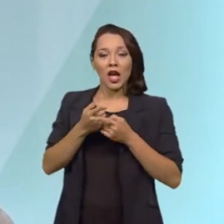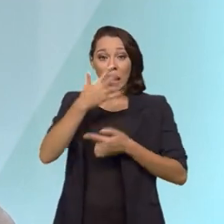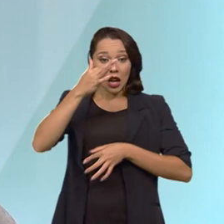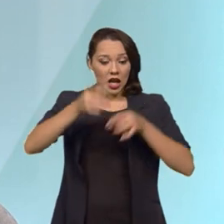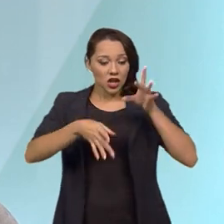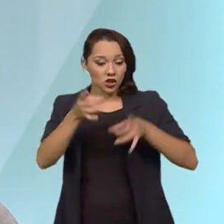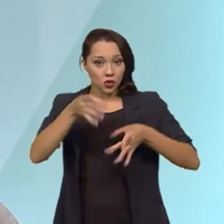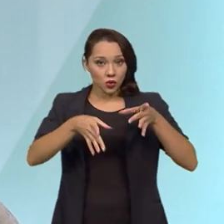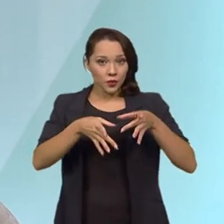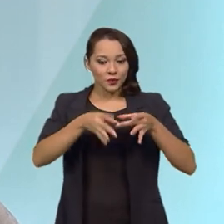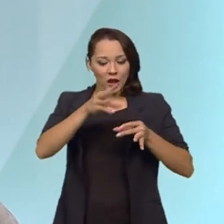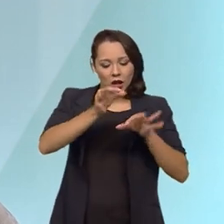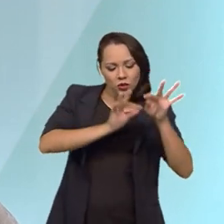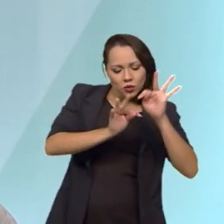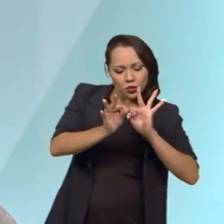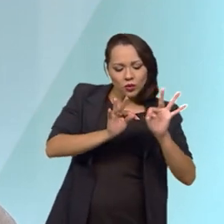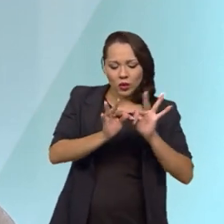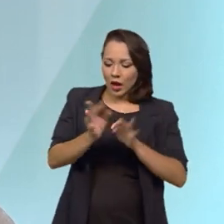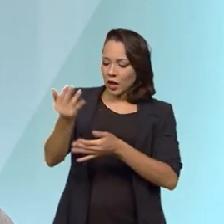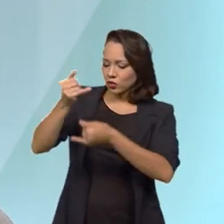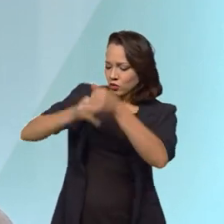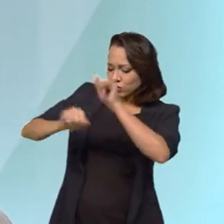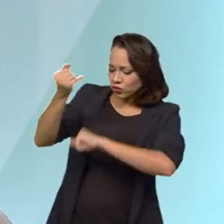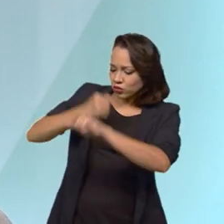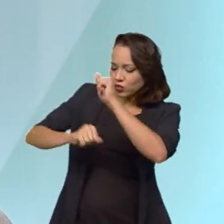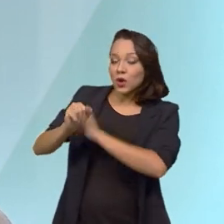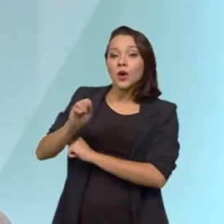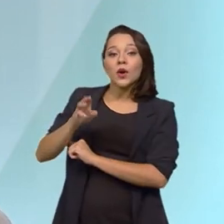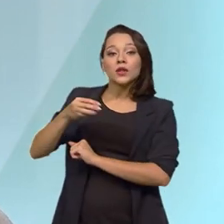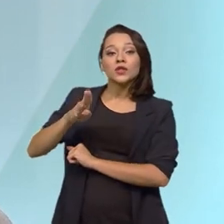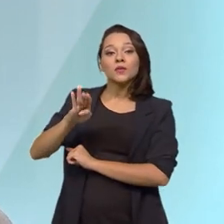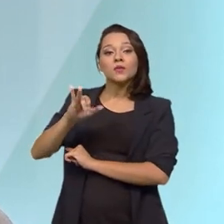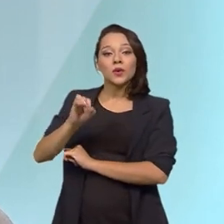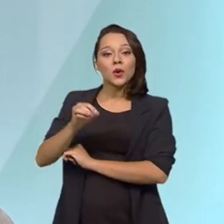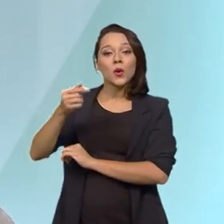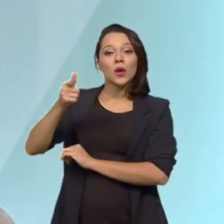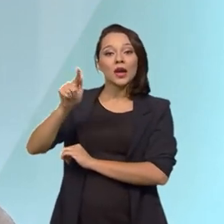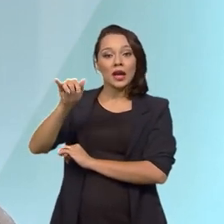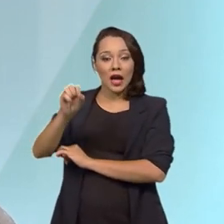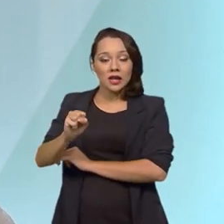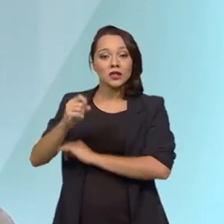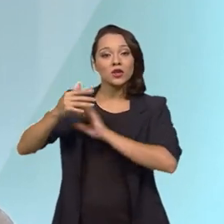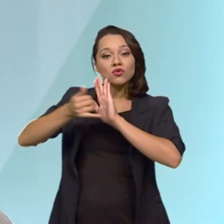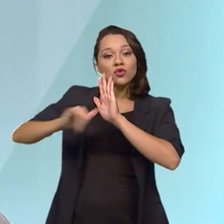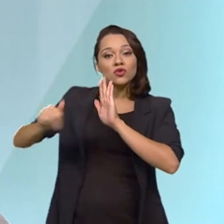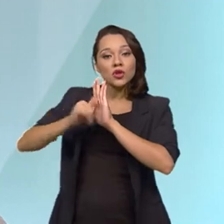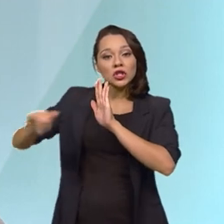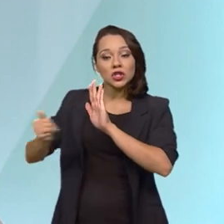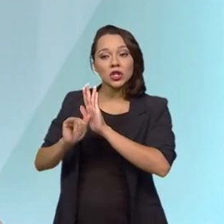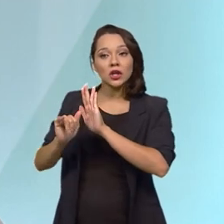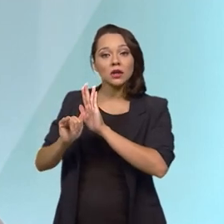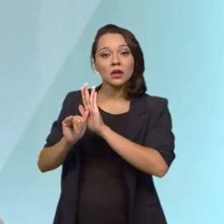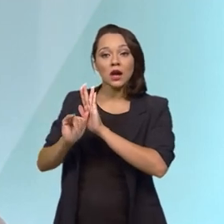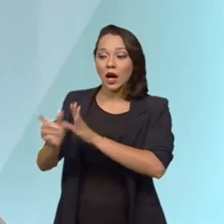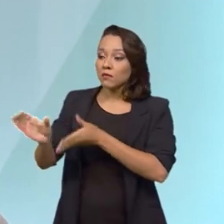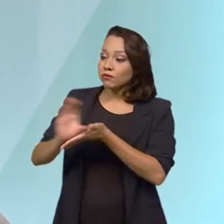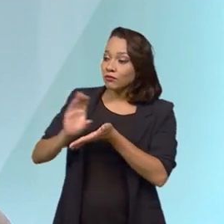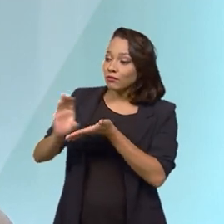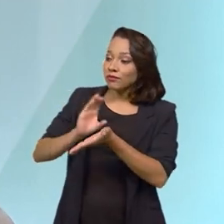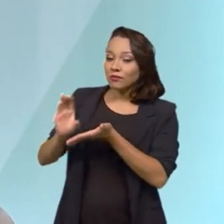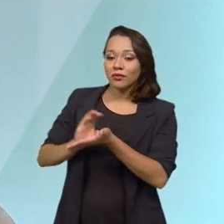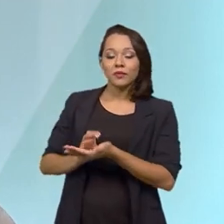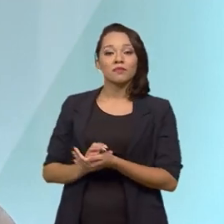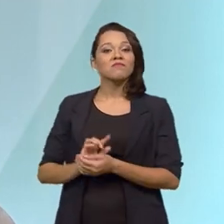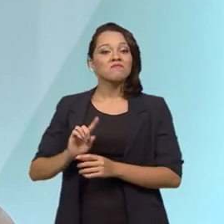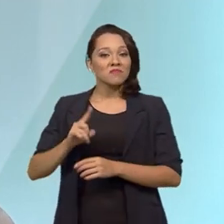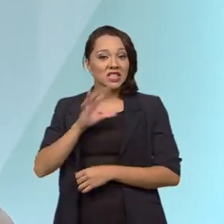jogava numa usina de biogás e recebia pela energia gerada por esse resíduo. Todo mês ele recebendo mais